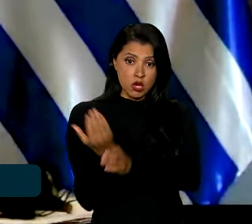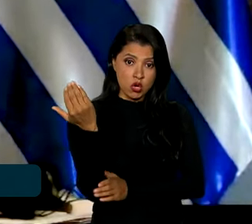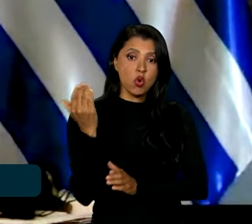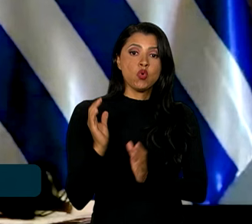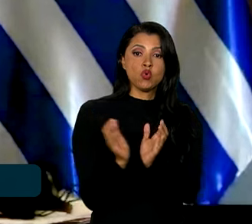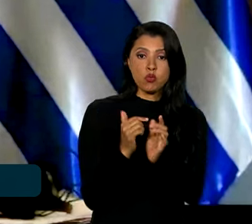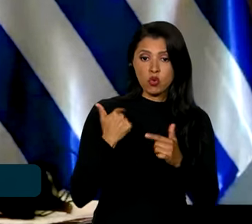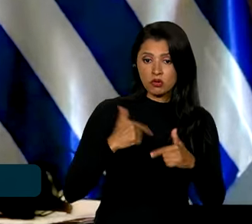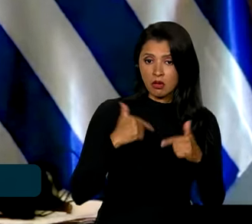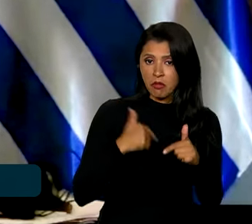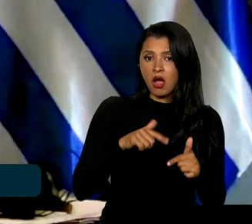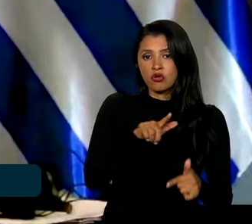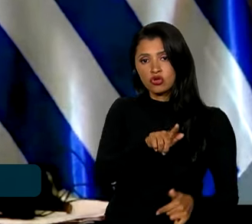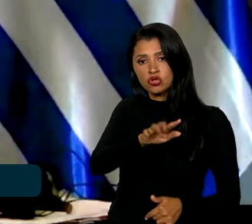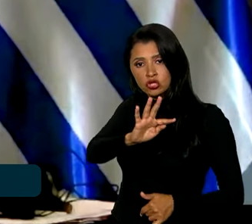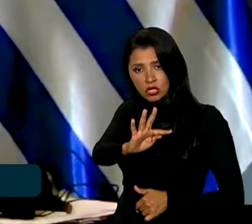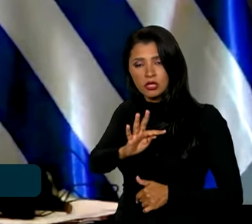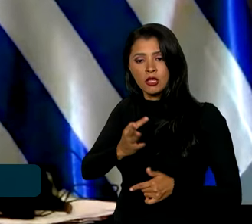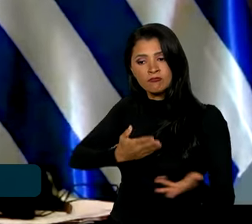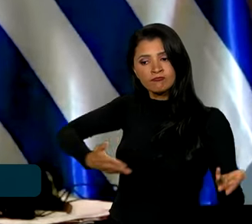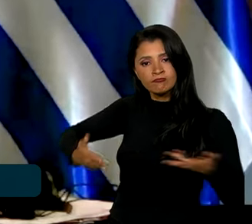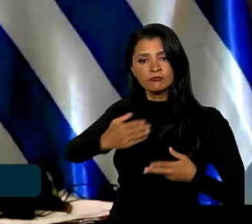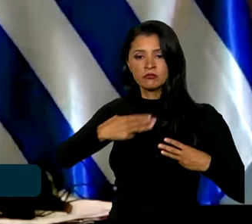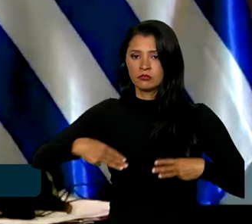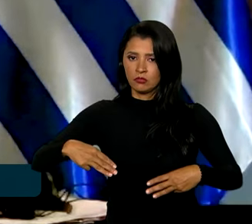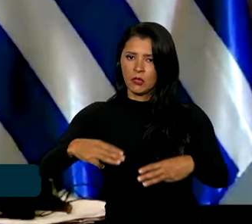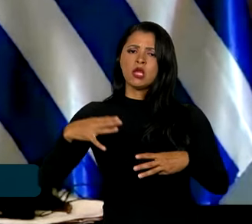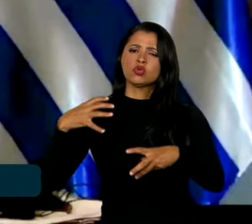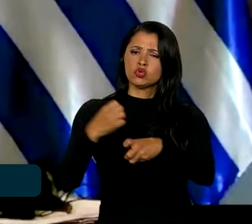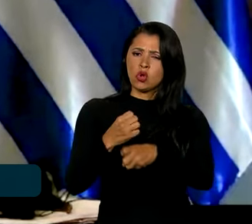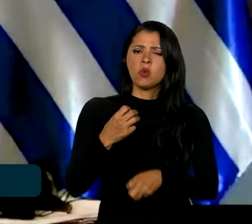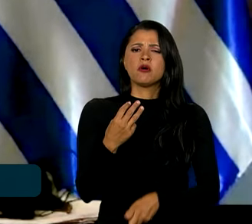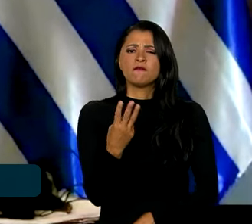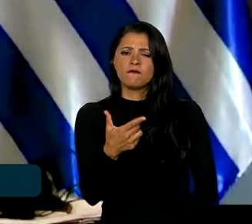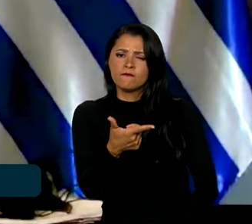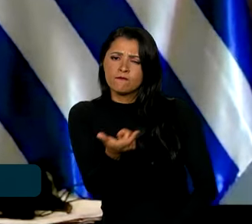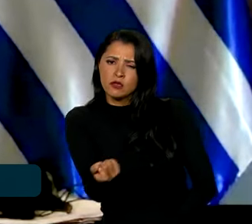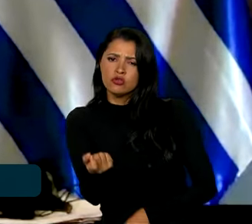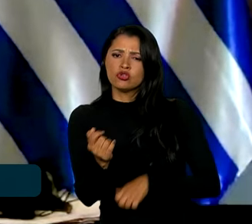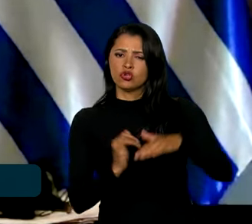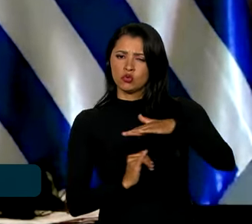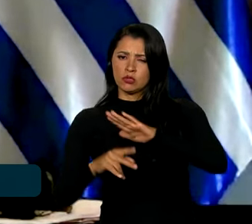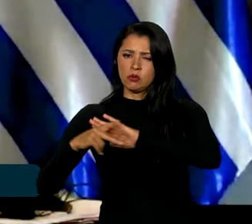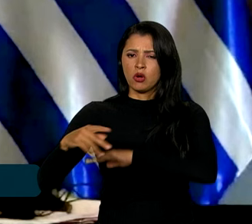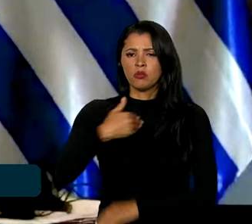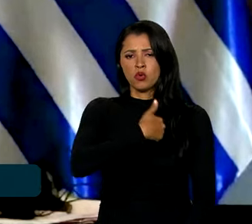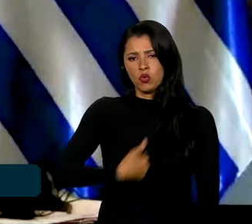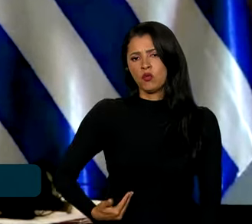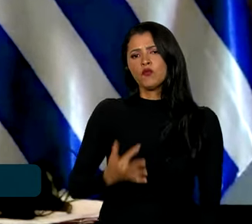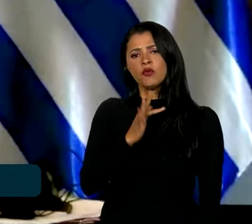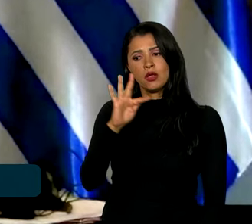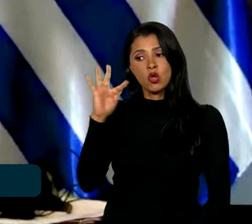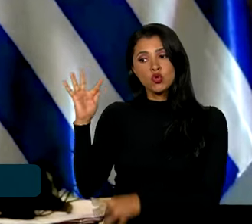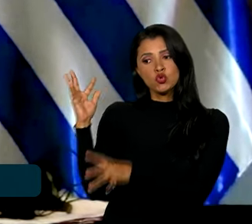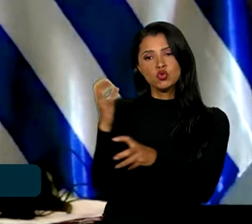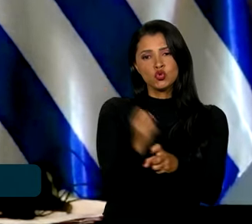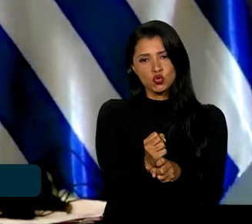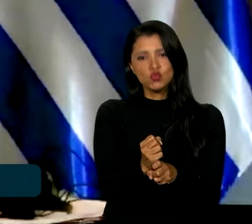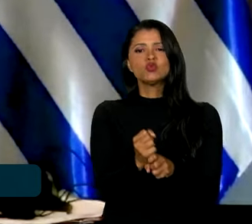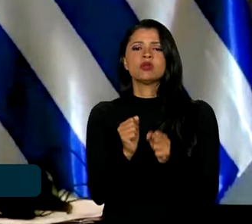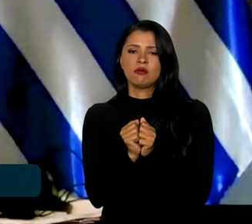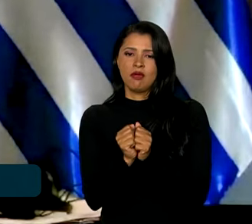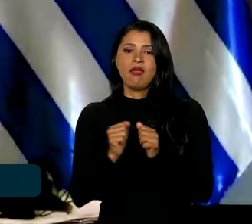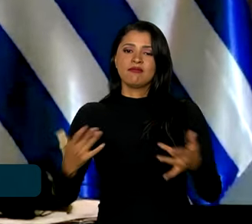trabalho interministerial composto por 20 instituições do governo federal que juntas e também